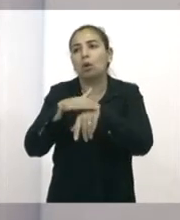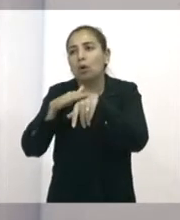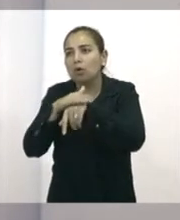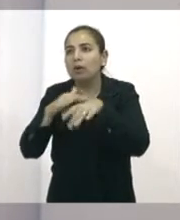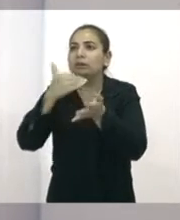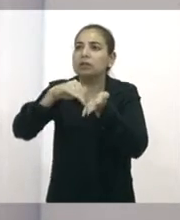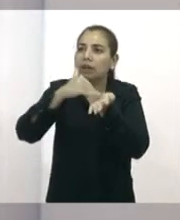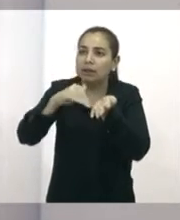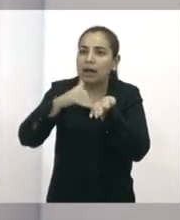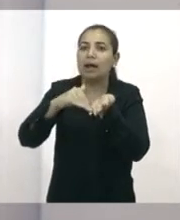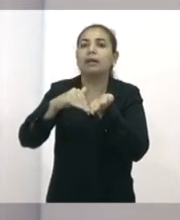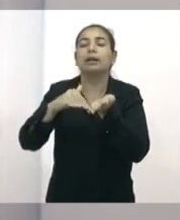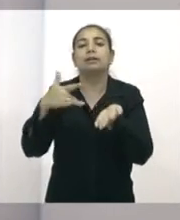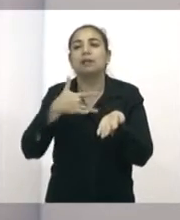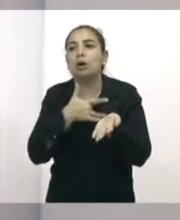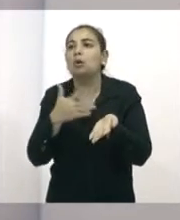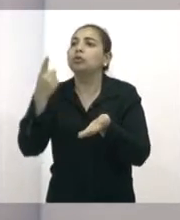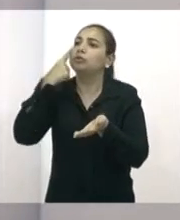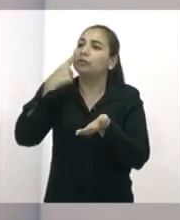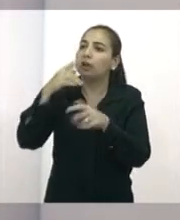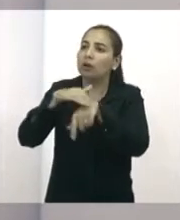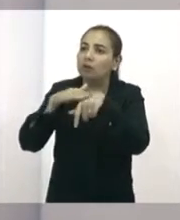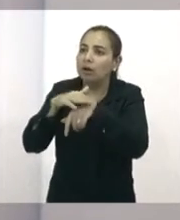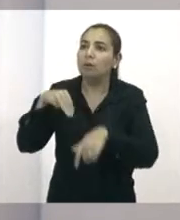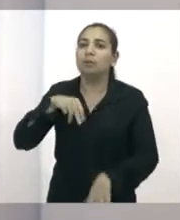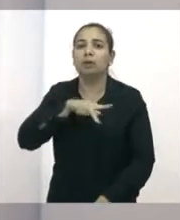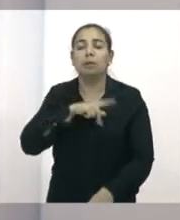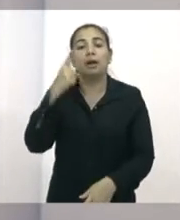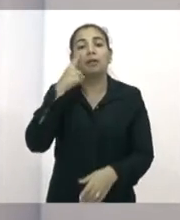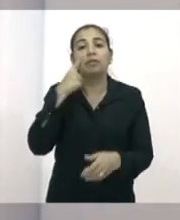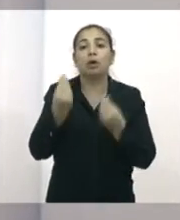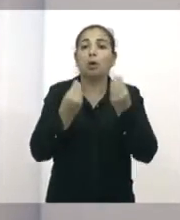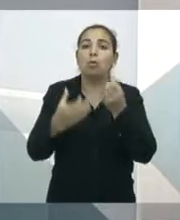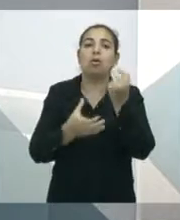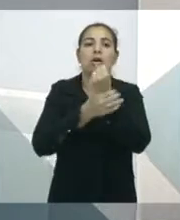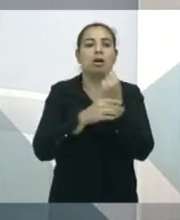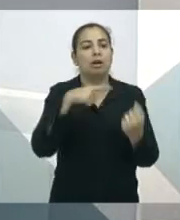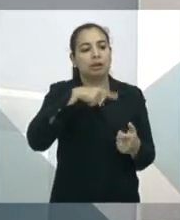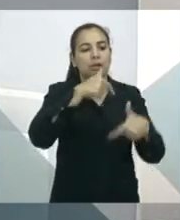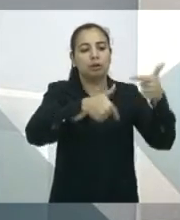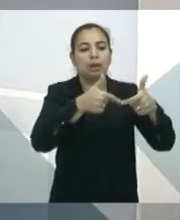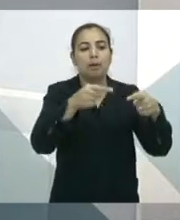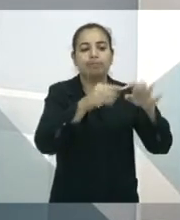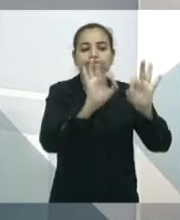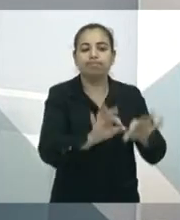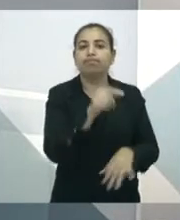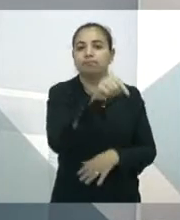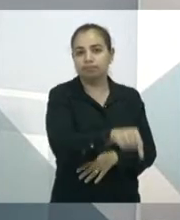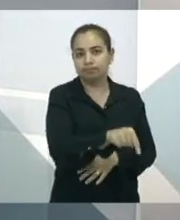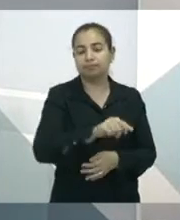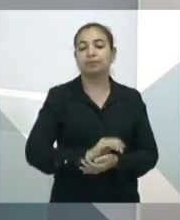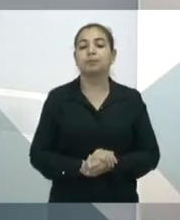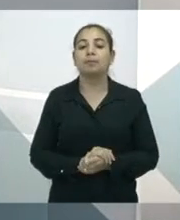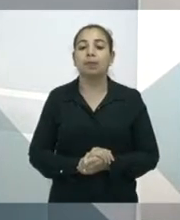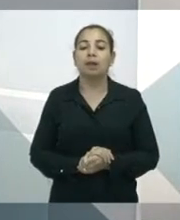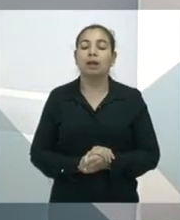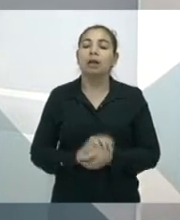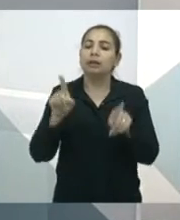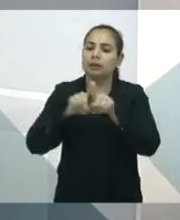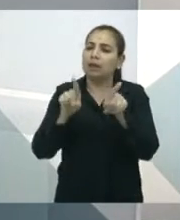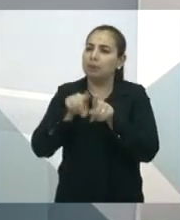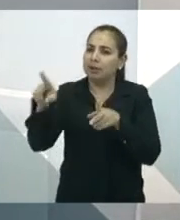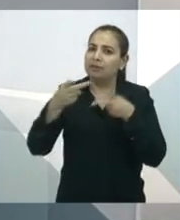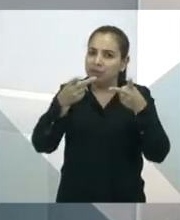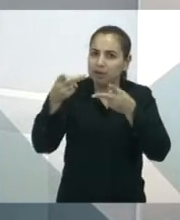Saúde para ver o que pode ser feito para garantir o melhor funcionamento daquele serviço. A senhora também visitou alguns